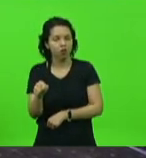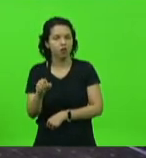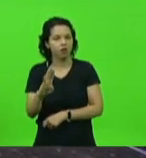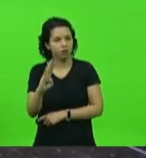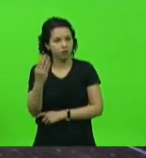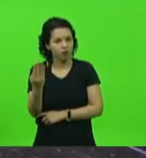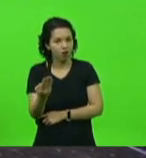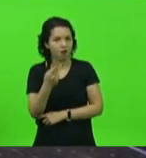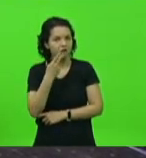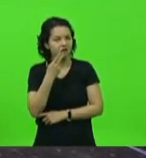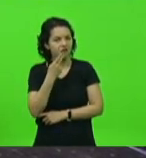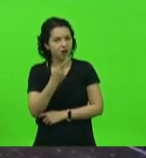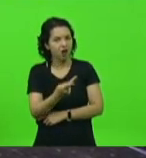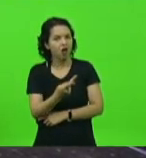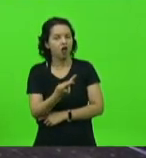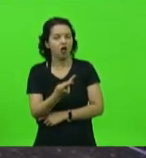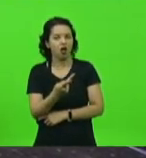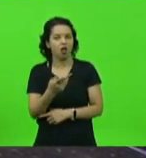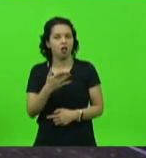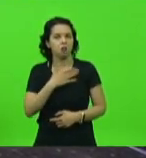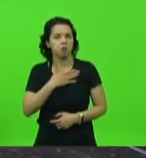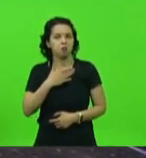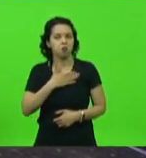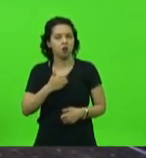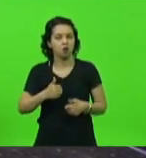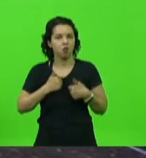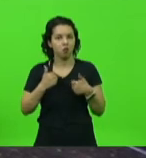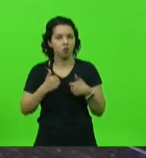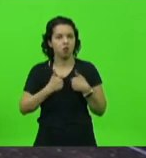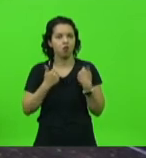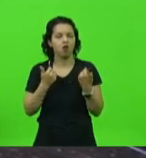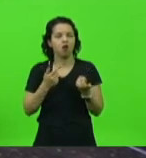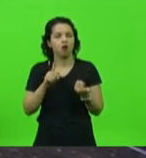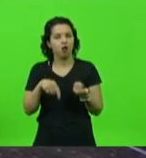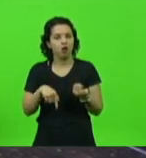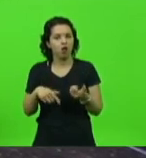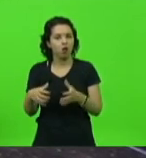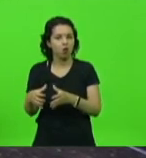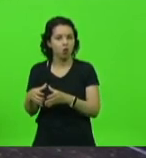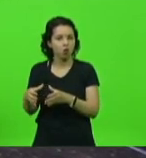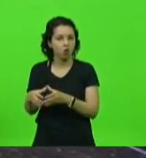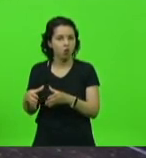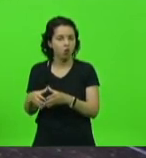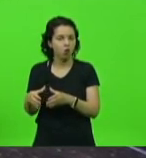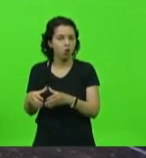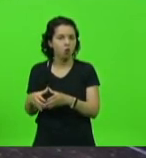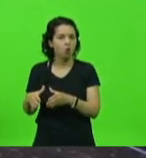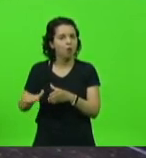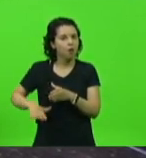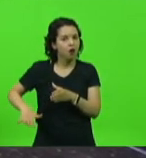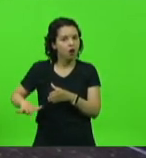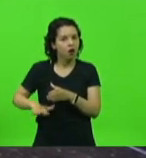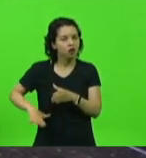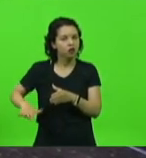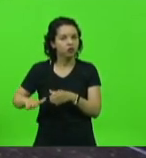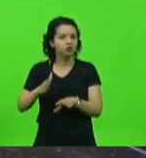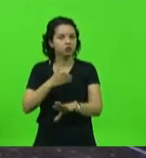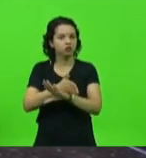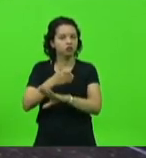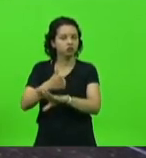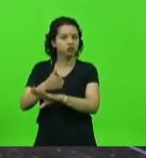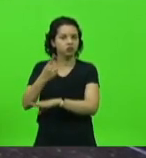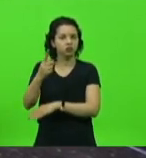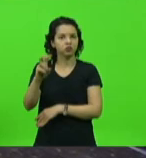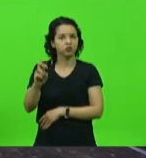tão prepotente como a categoria mais baixa, e andando pelos quartéis, 150 quartéis, vendo